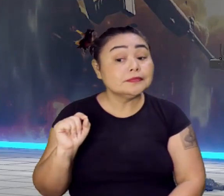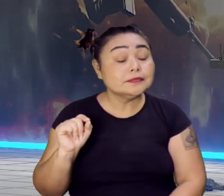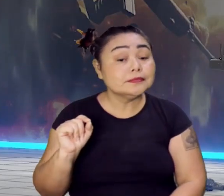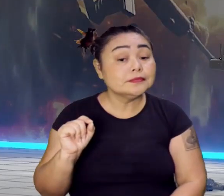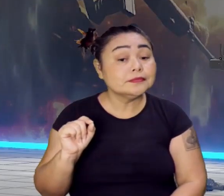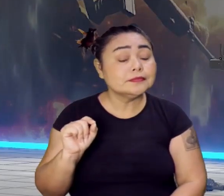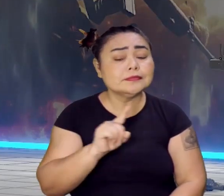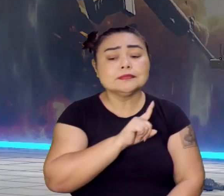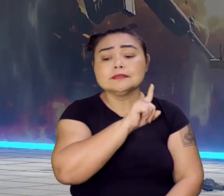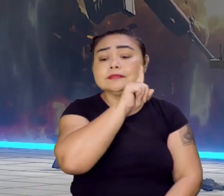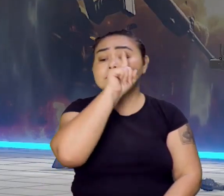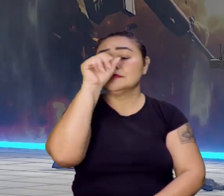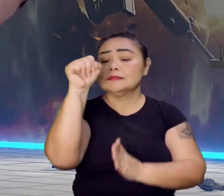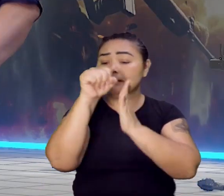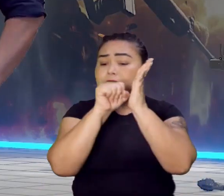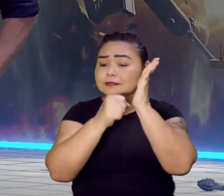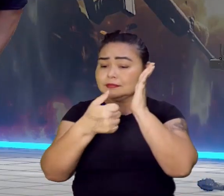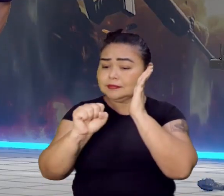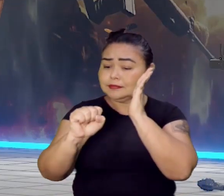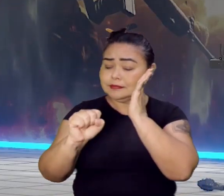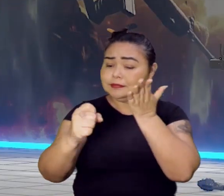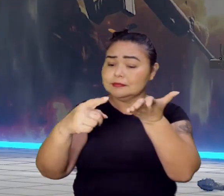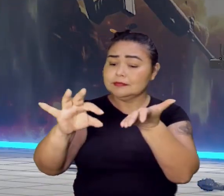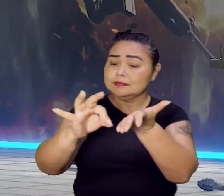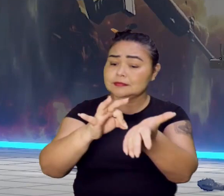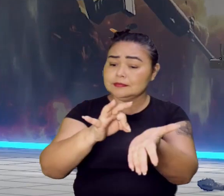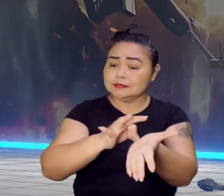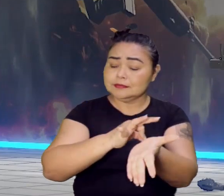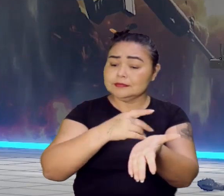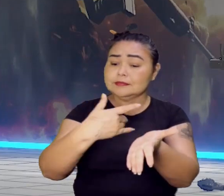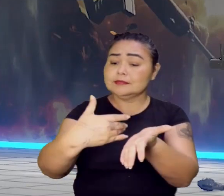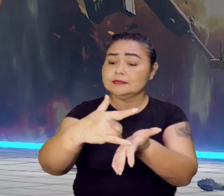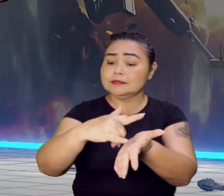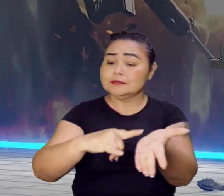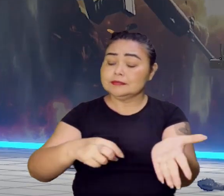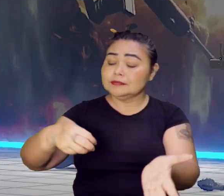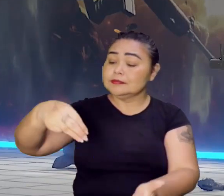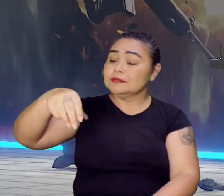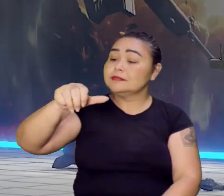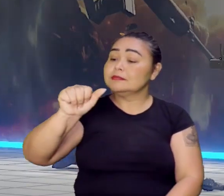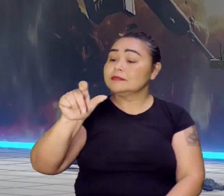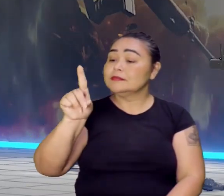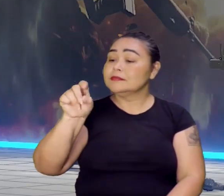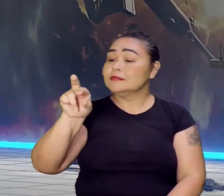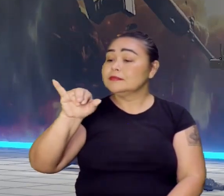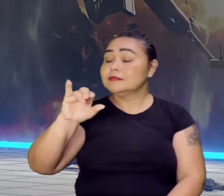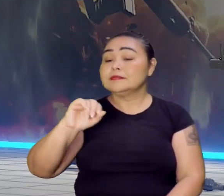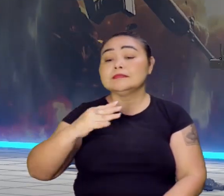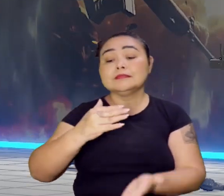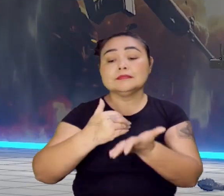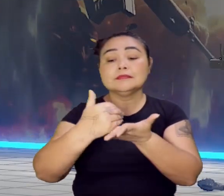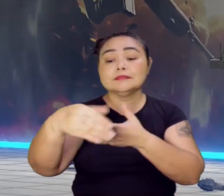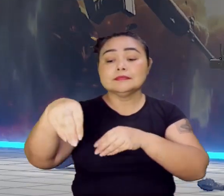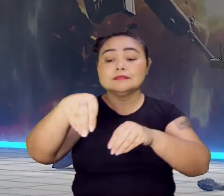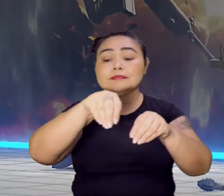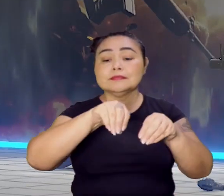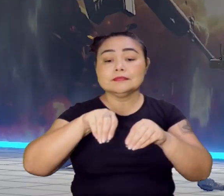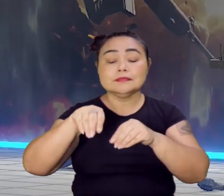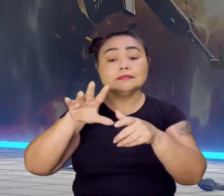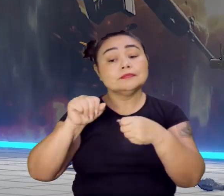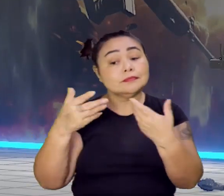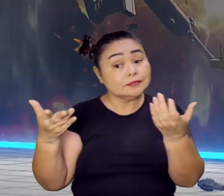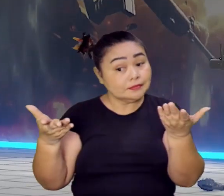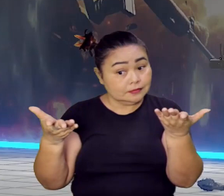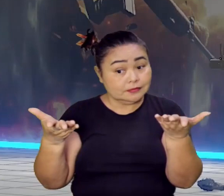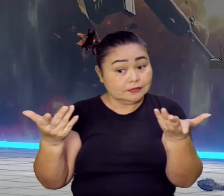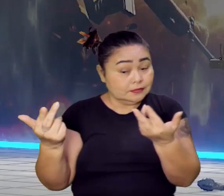Lá no século XVIII, a assinatura do Tratado de Madri, que definiu o território brasileiro do que é hoje, basicamente,